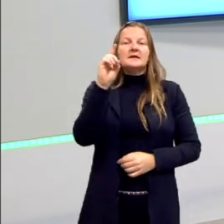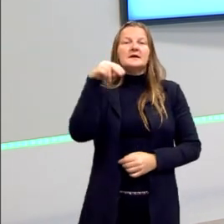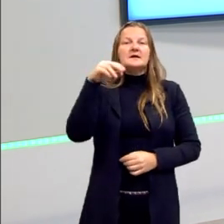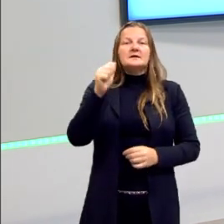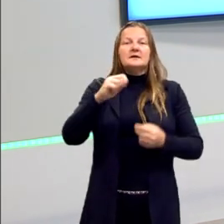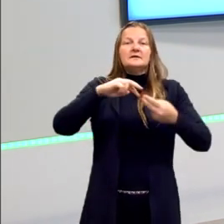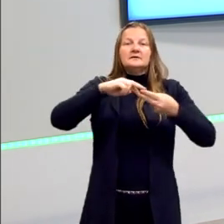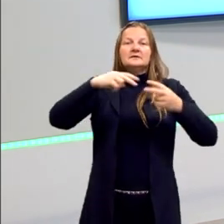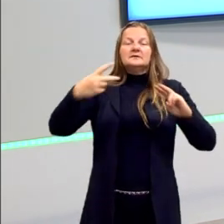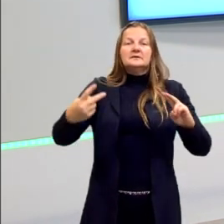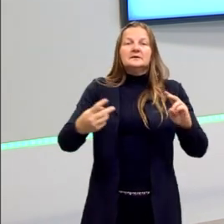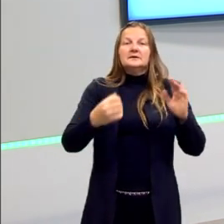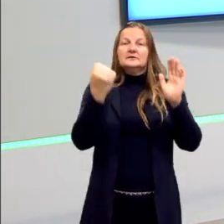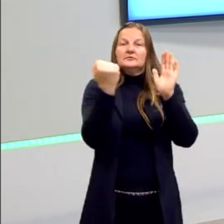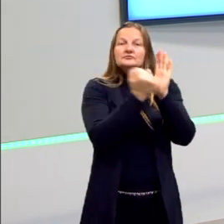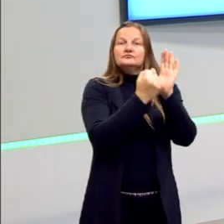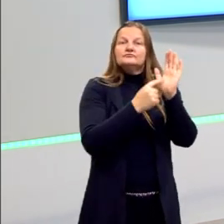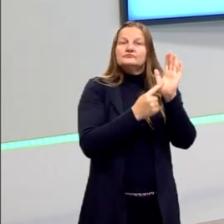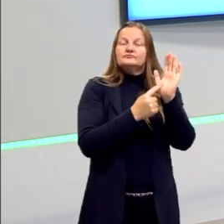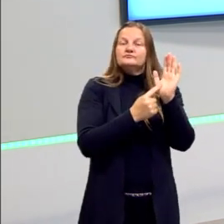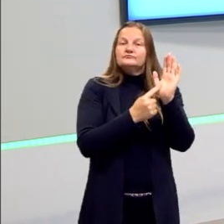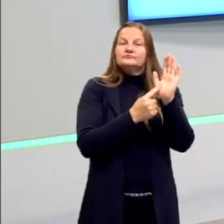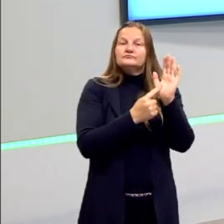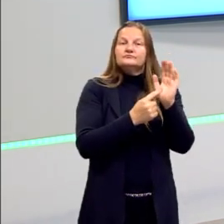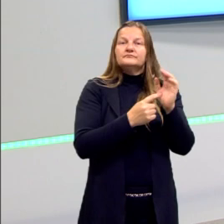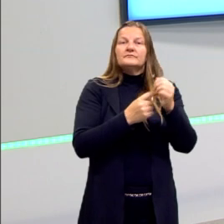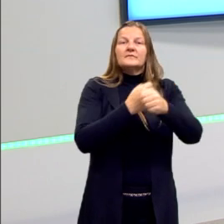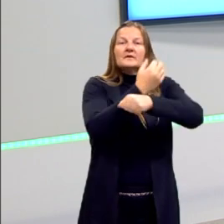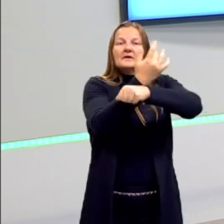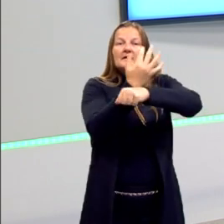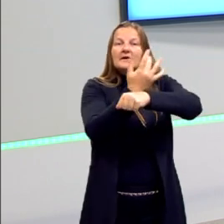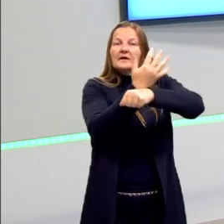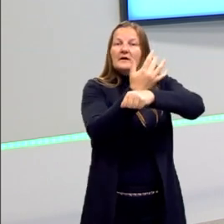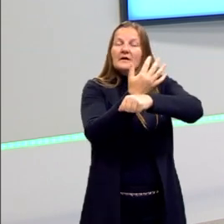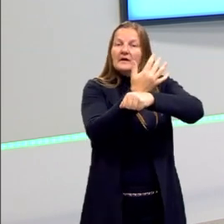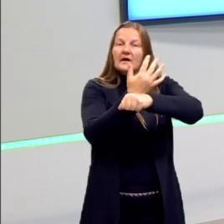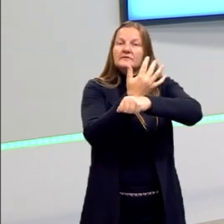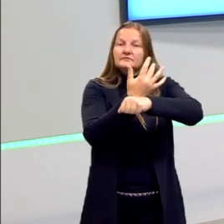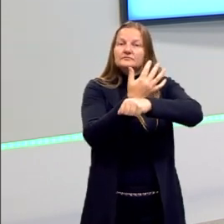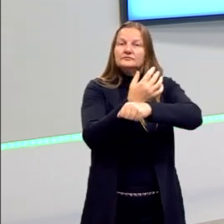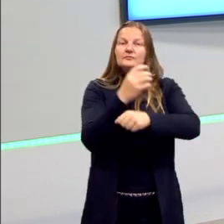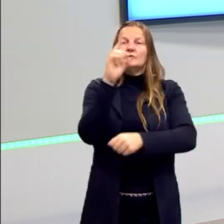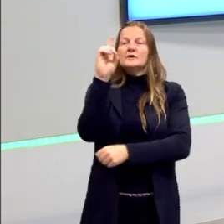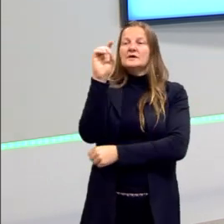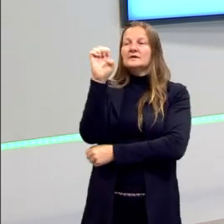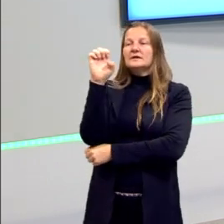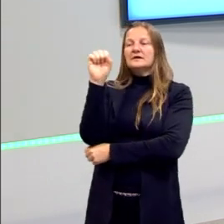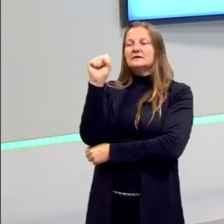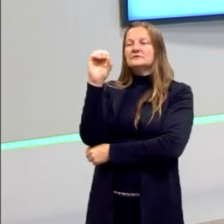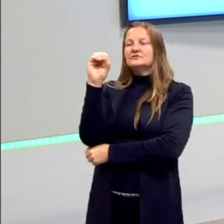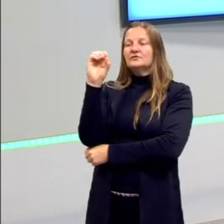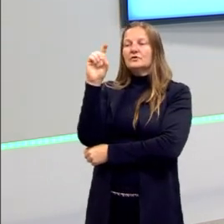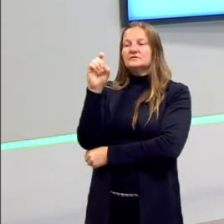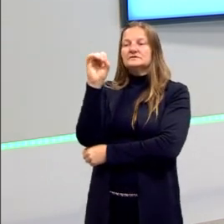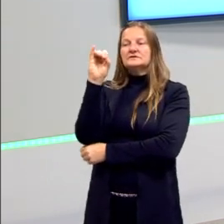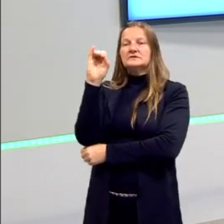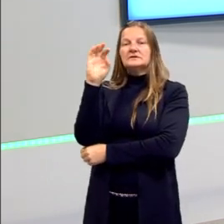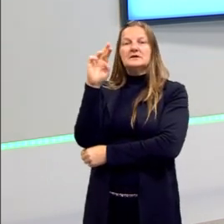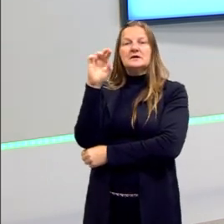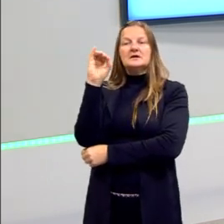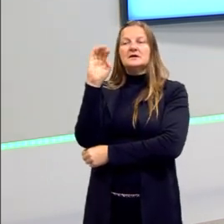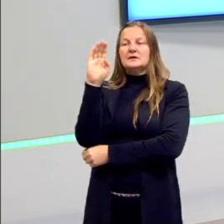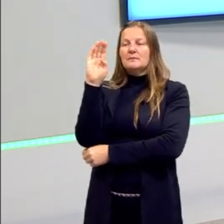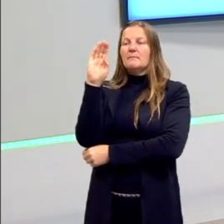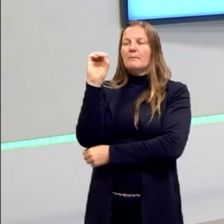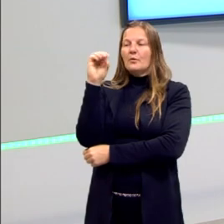é uma sigla para ácido desoxirribonucleico, que é um material que carrega todas as